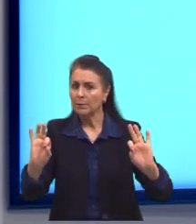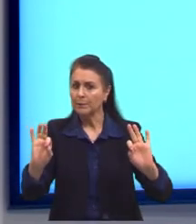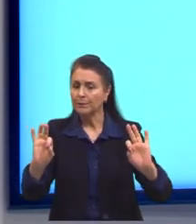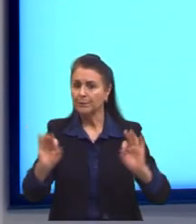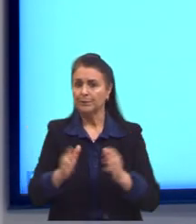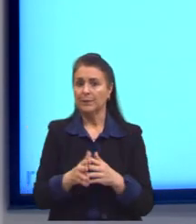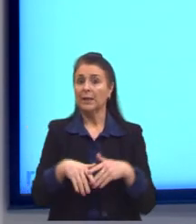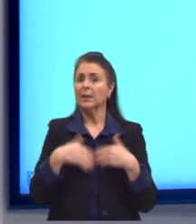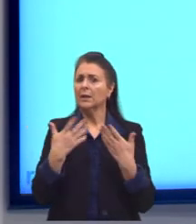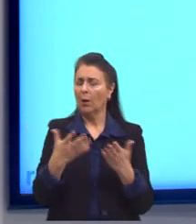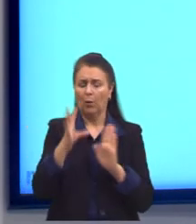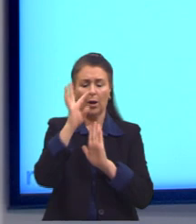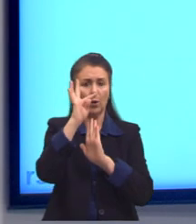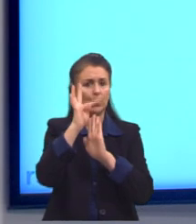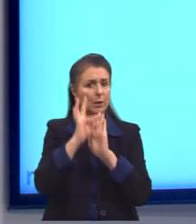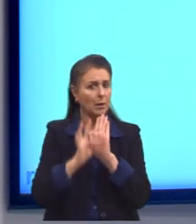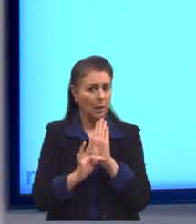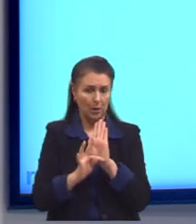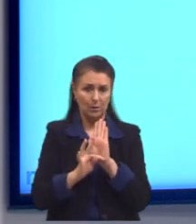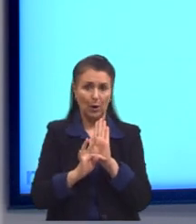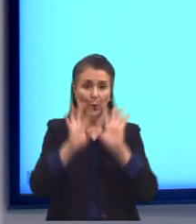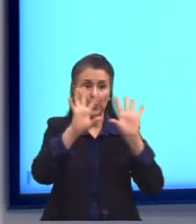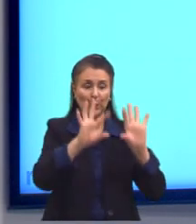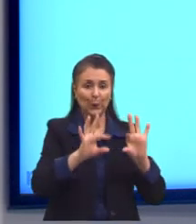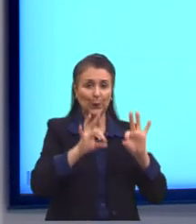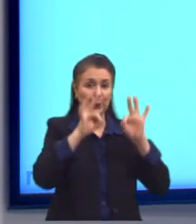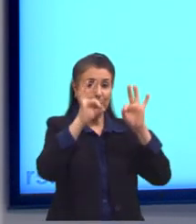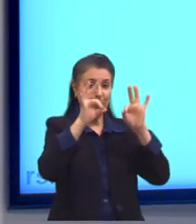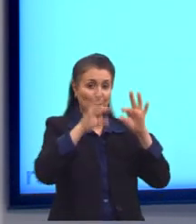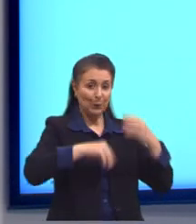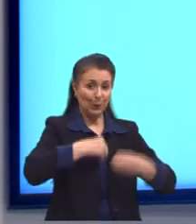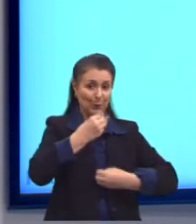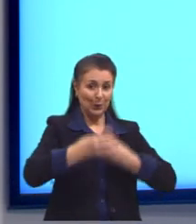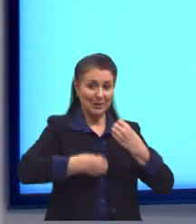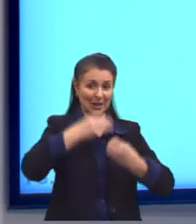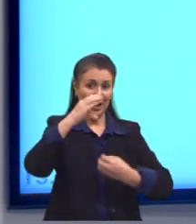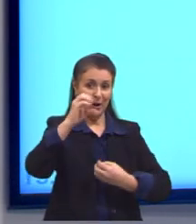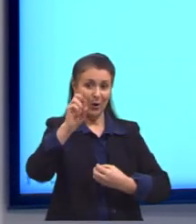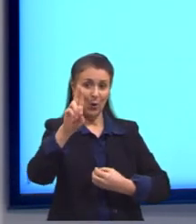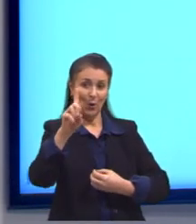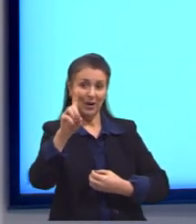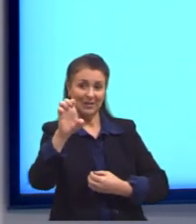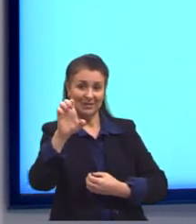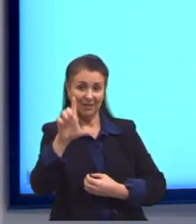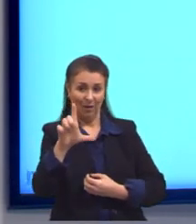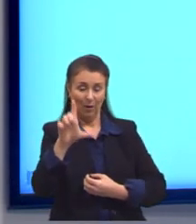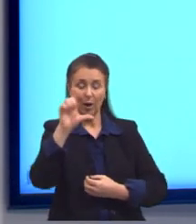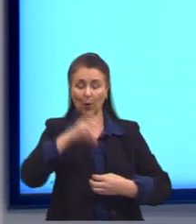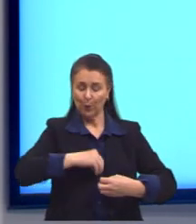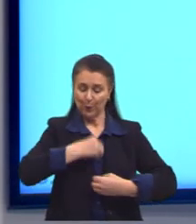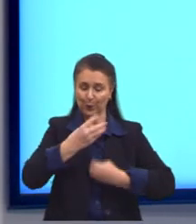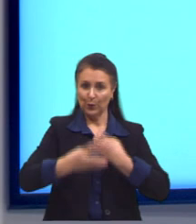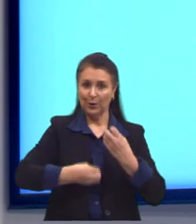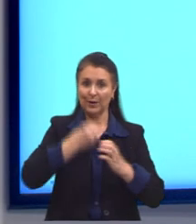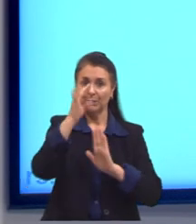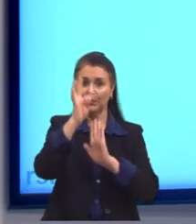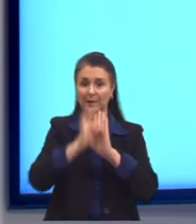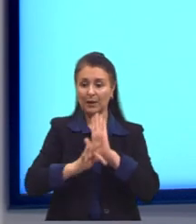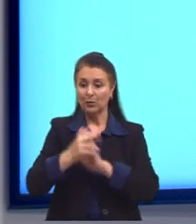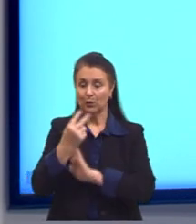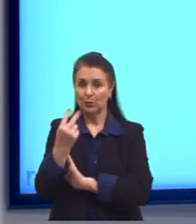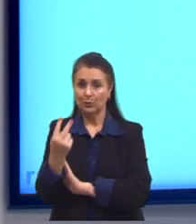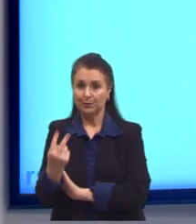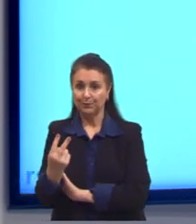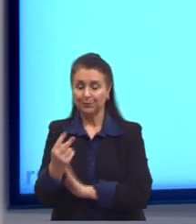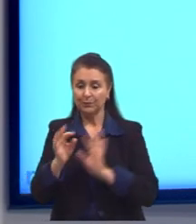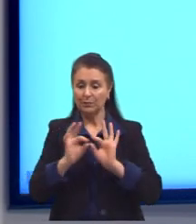Só um cordel, um pequeno poema ali. texto 2, então, a gente tem